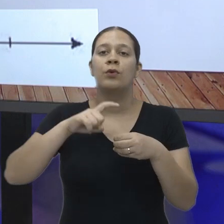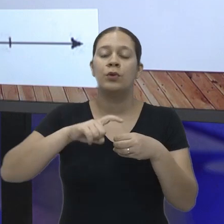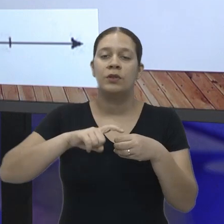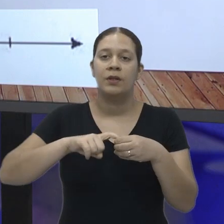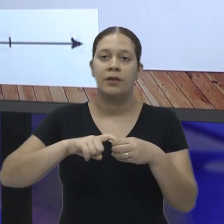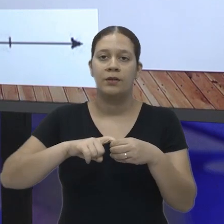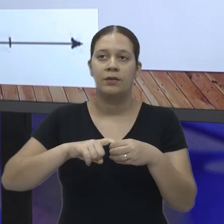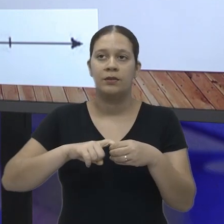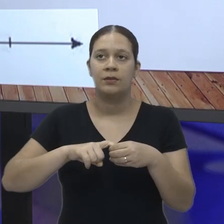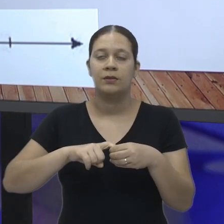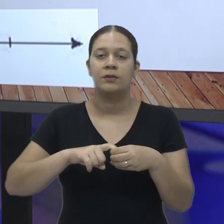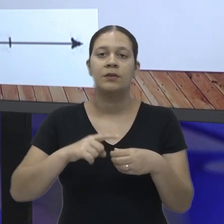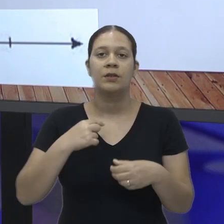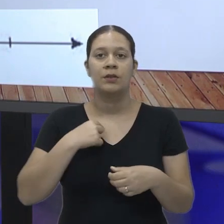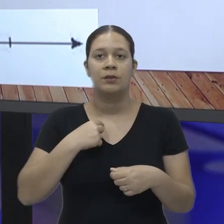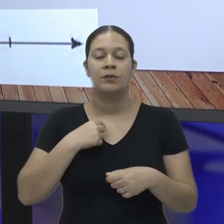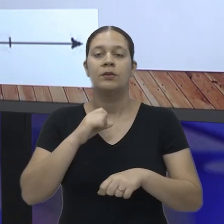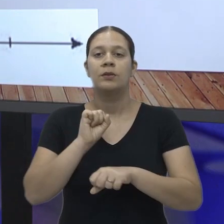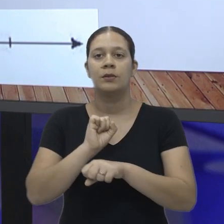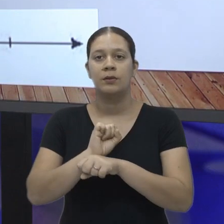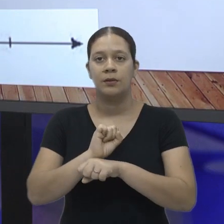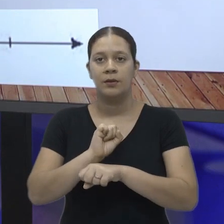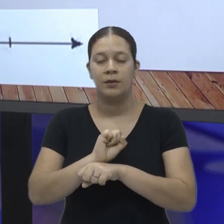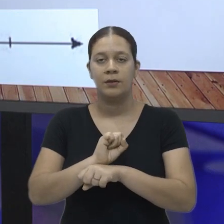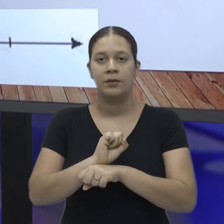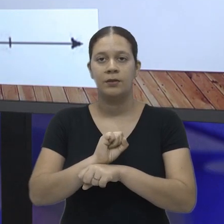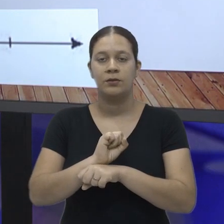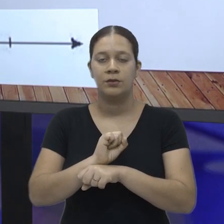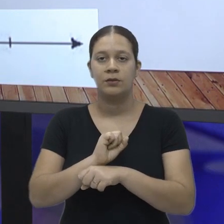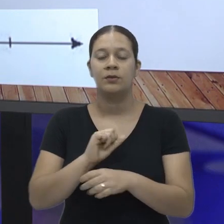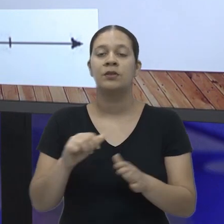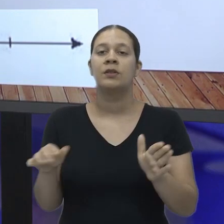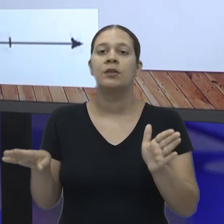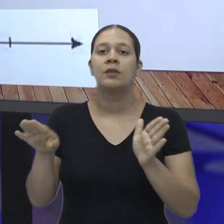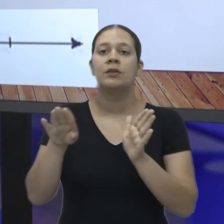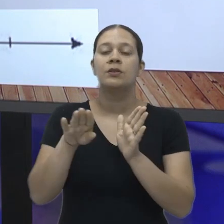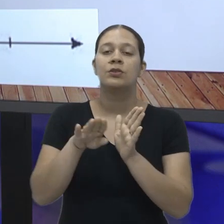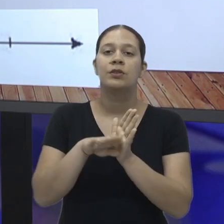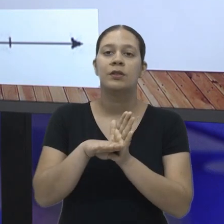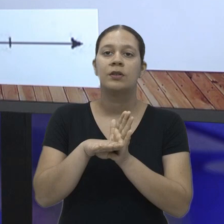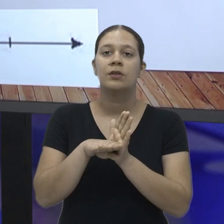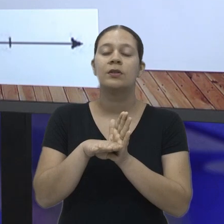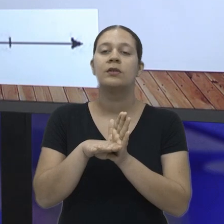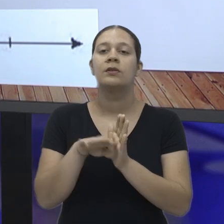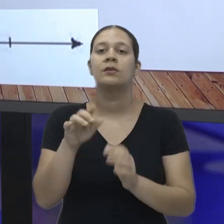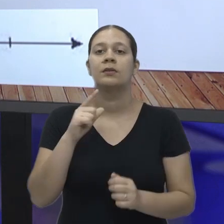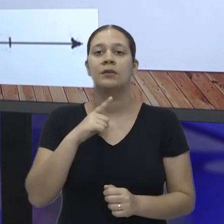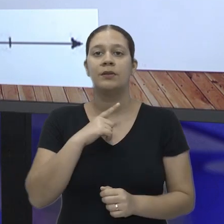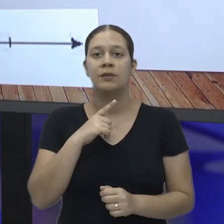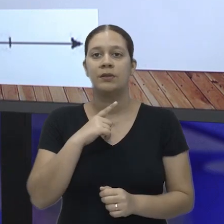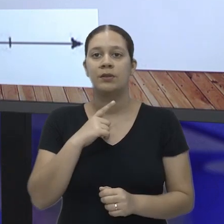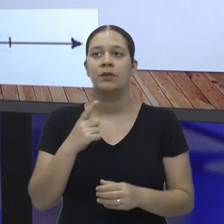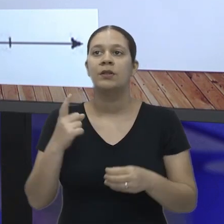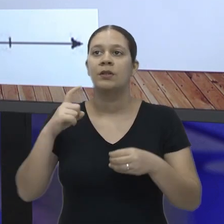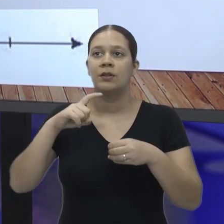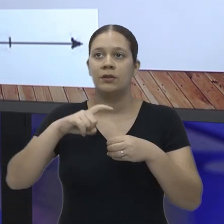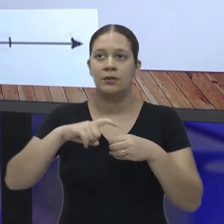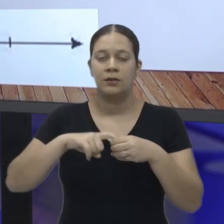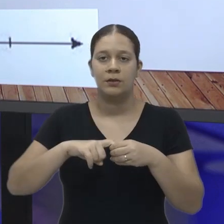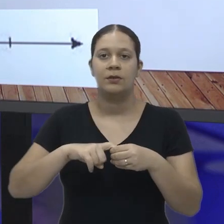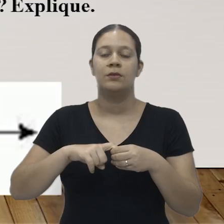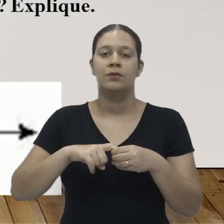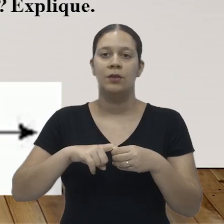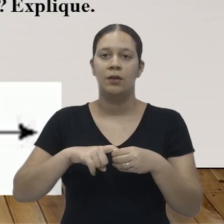tivesse que voltar 1, eu iria parar no ponto 0. E aí, para chegar no 3 negativo, eu teria que